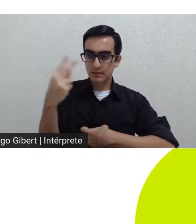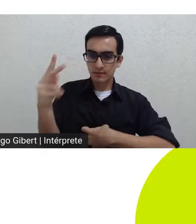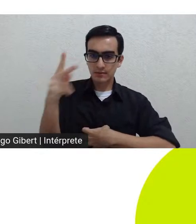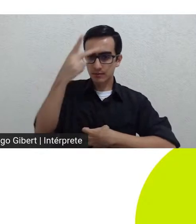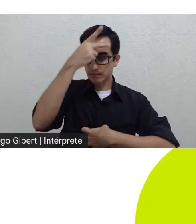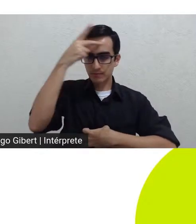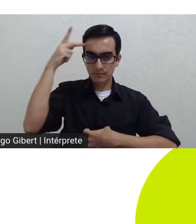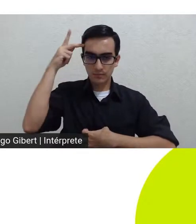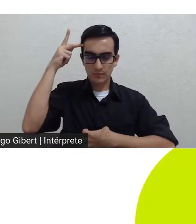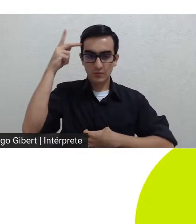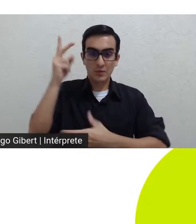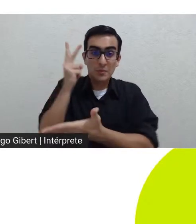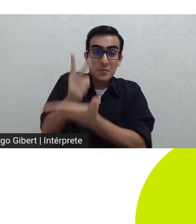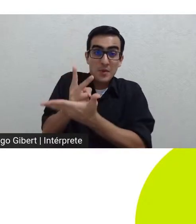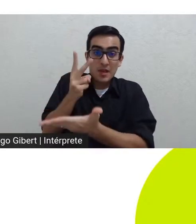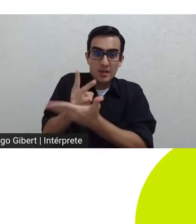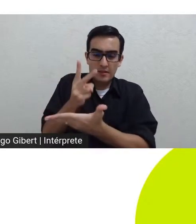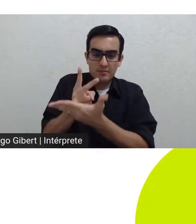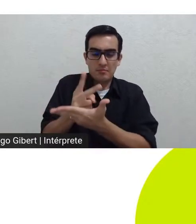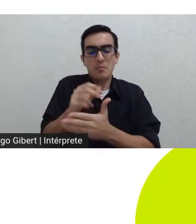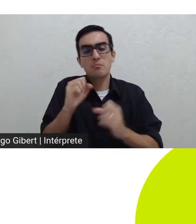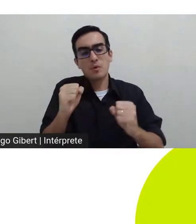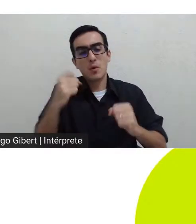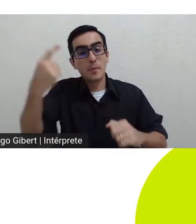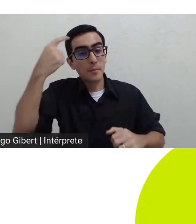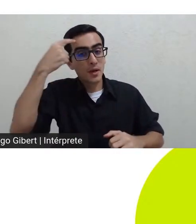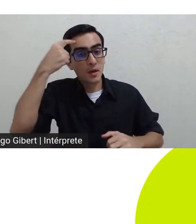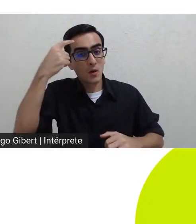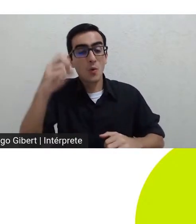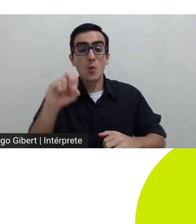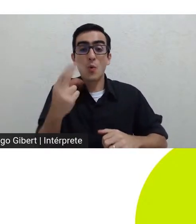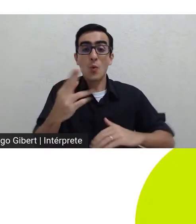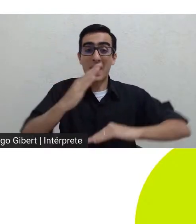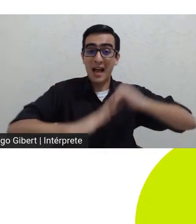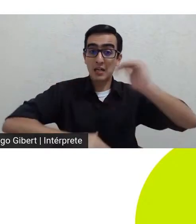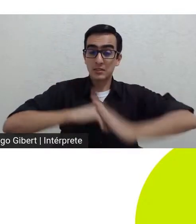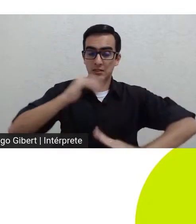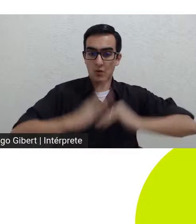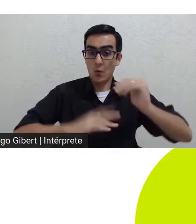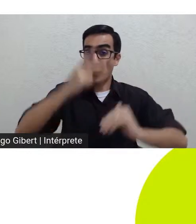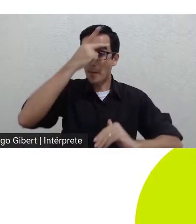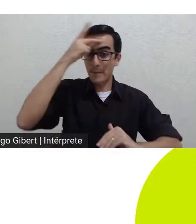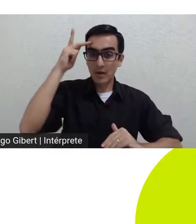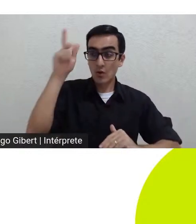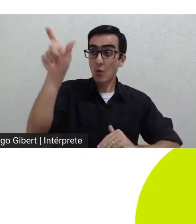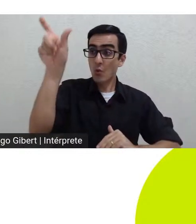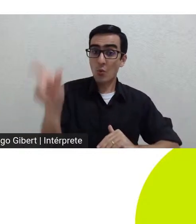Trata-se de pensamentos ou atos que o sujeito realiza ainda que lhe pareça um corpo estranho.